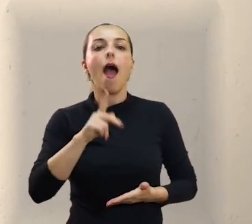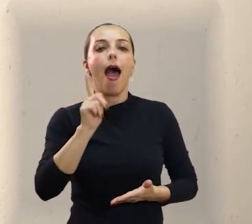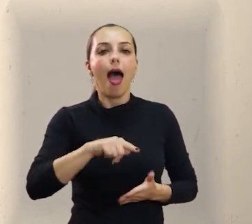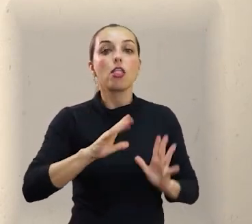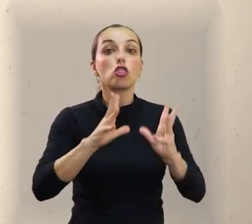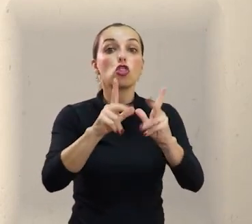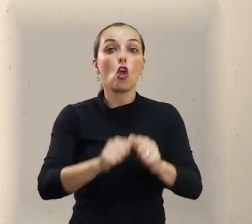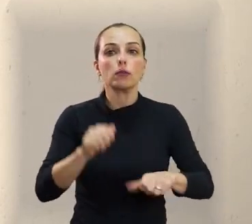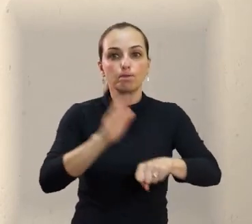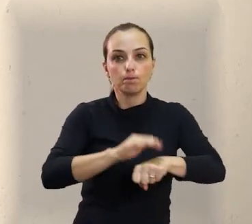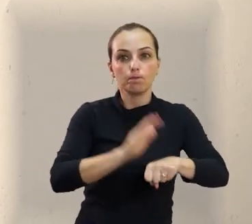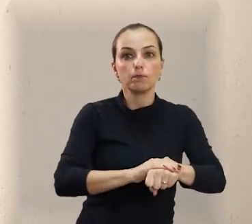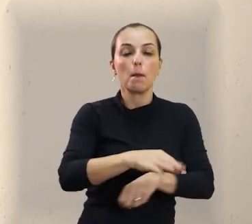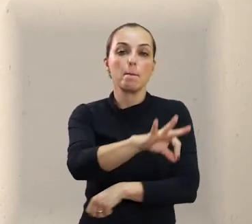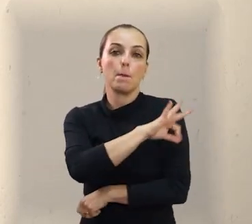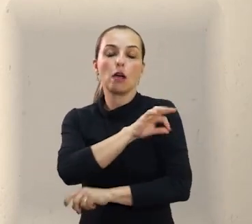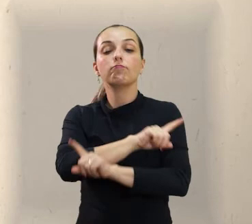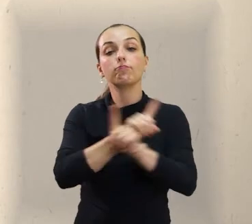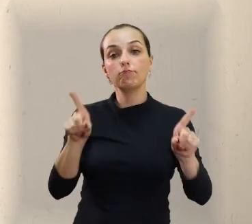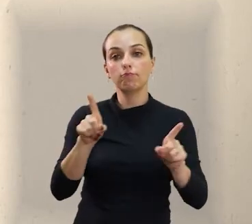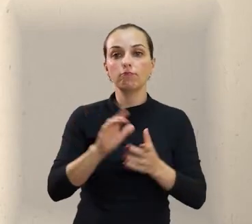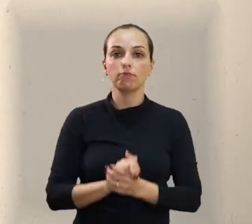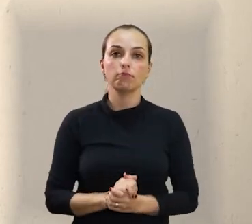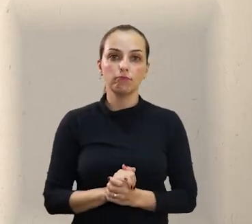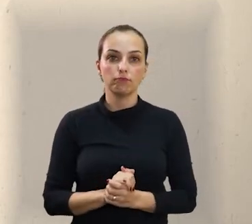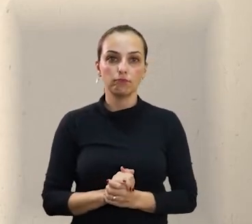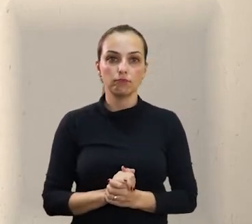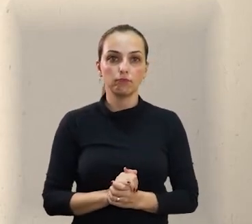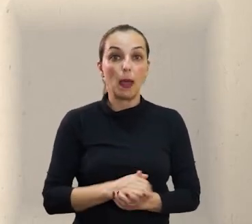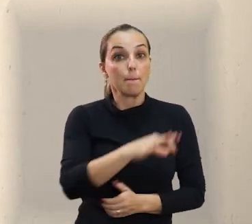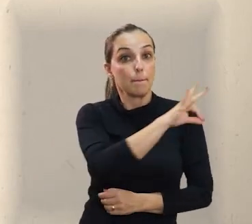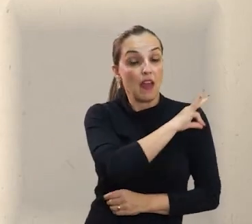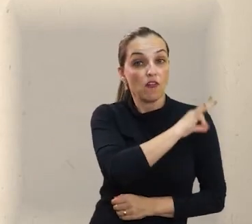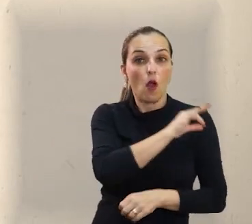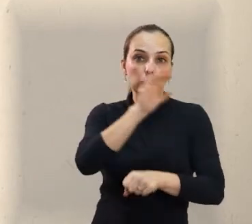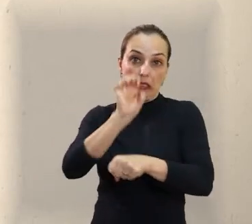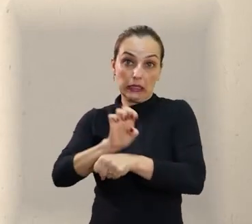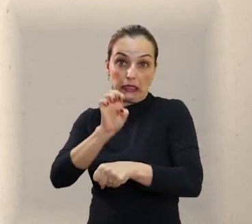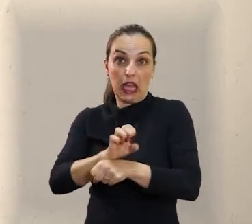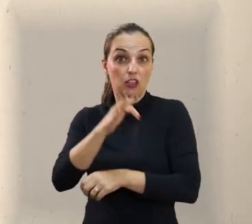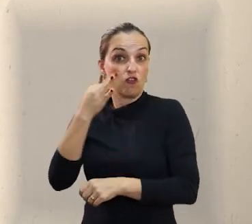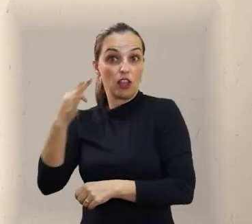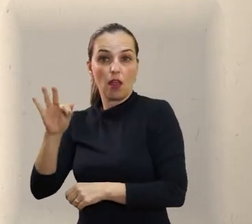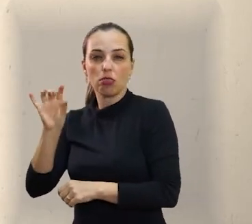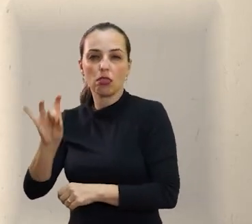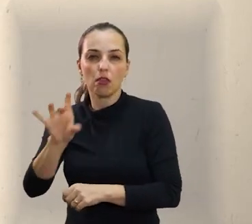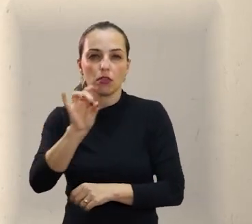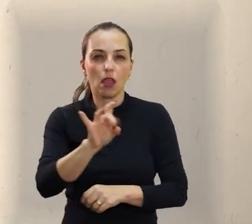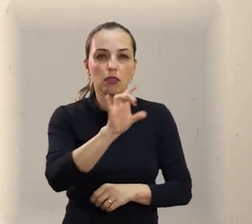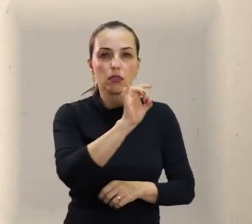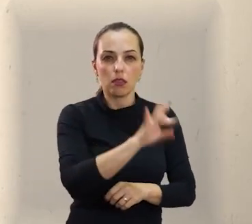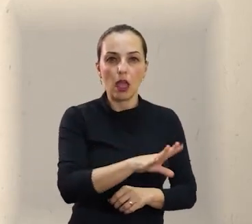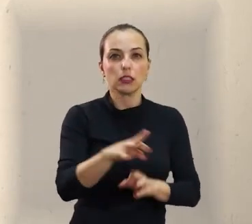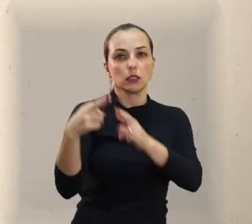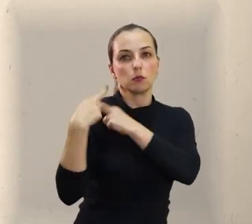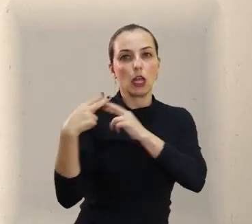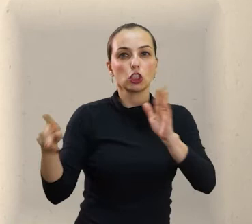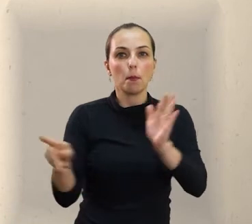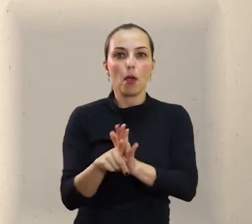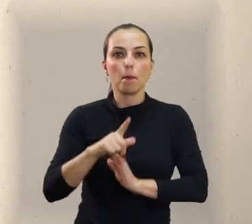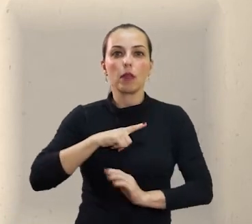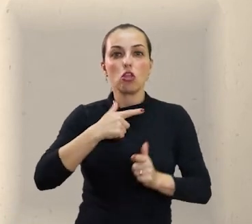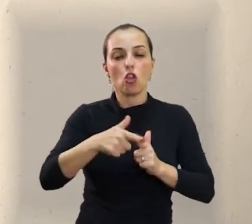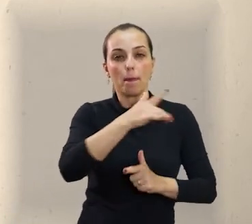município. Cada ente federativo tem sua responsabilidade para a promoção da saúde, da educação, da